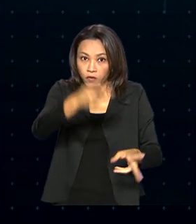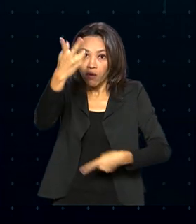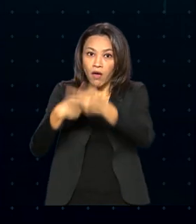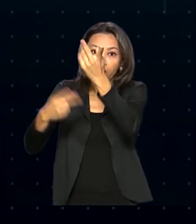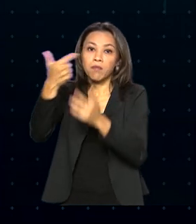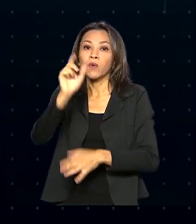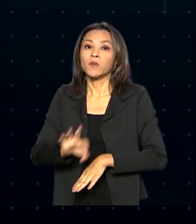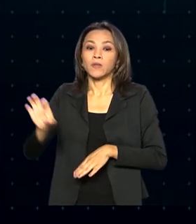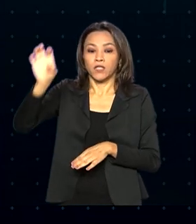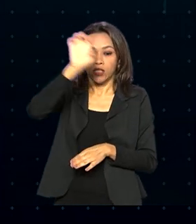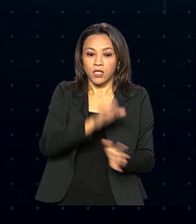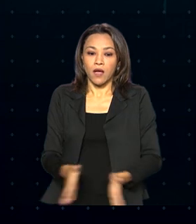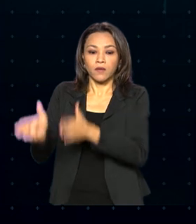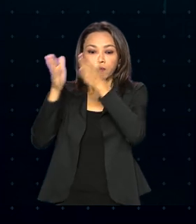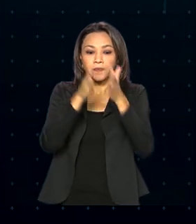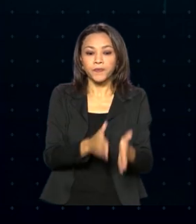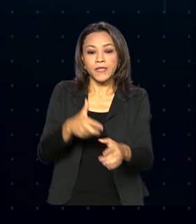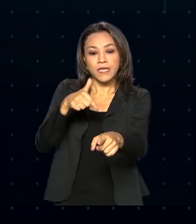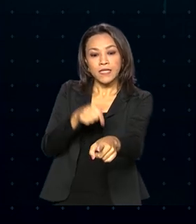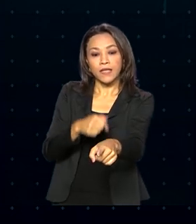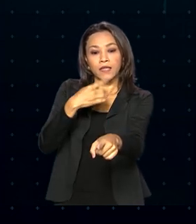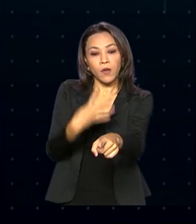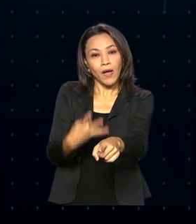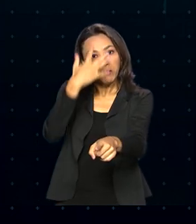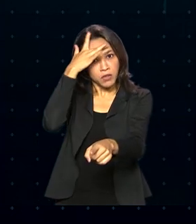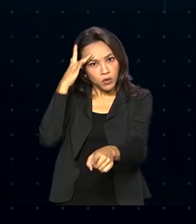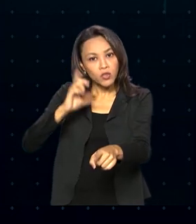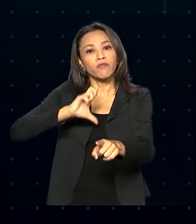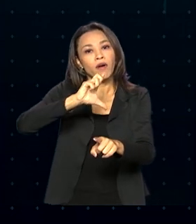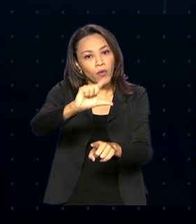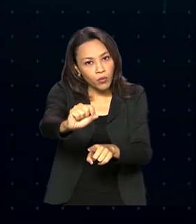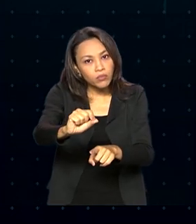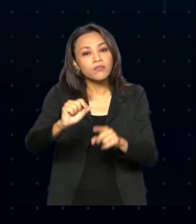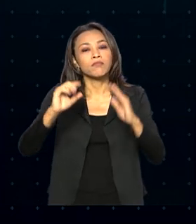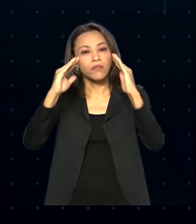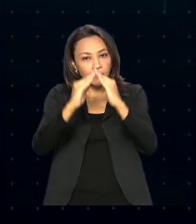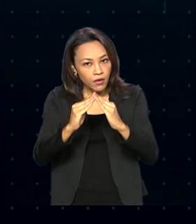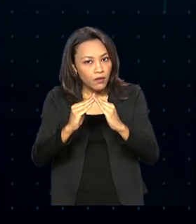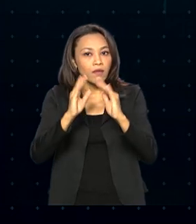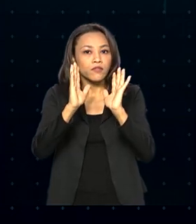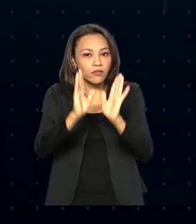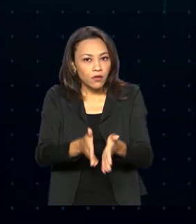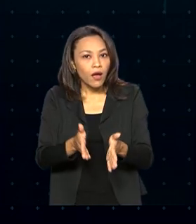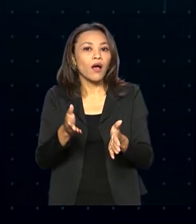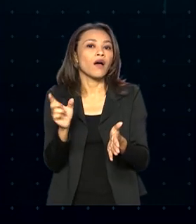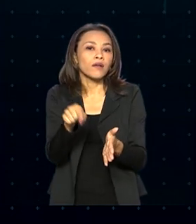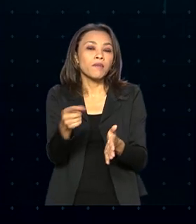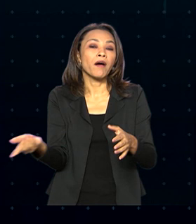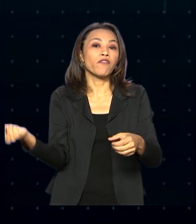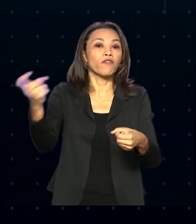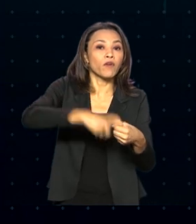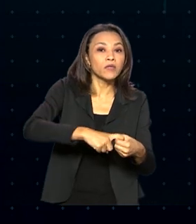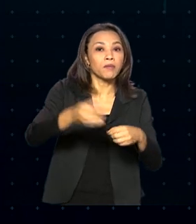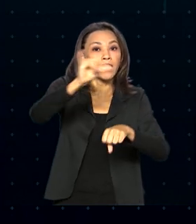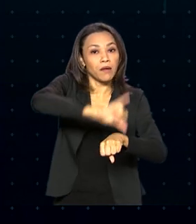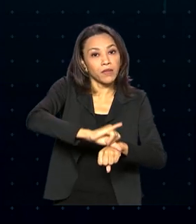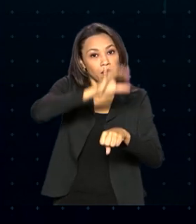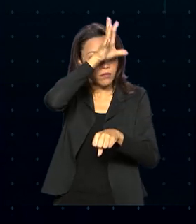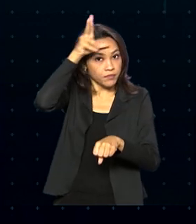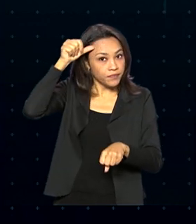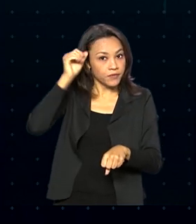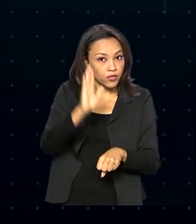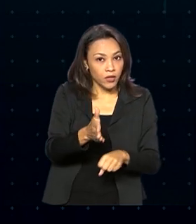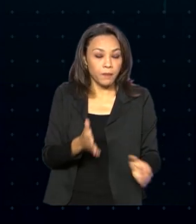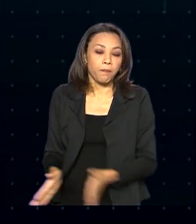E desses, 74 receberam alta e estão sendo mandados de volta para a capital amazonense. Para